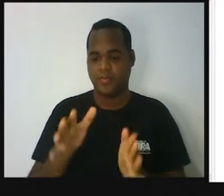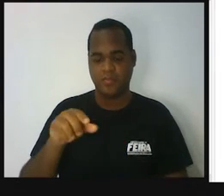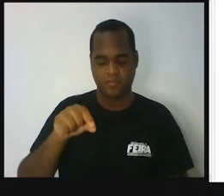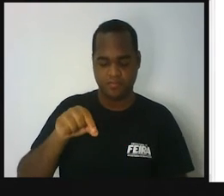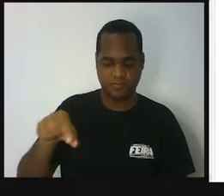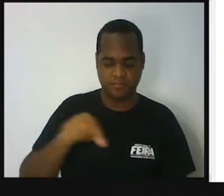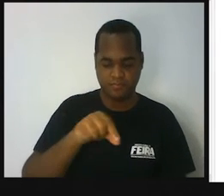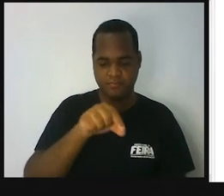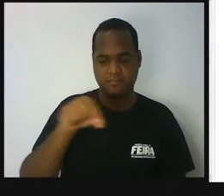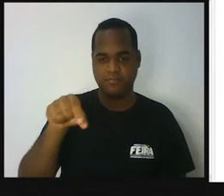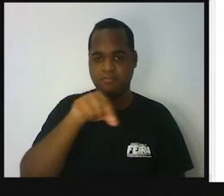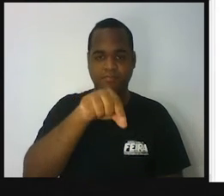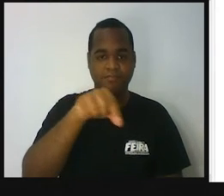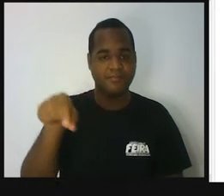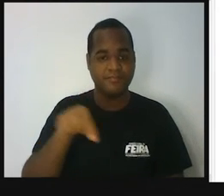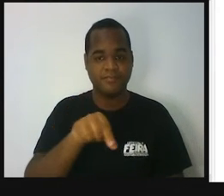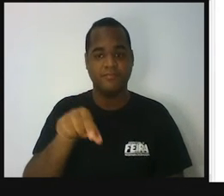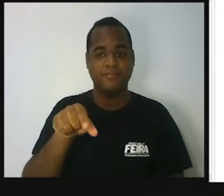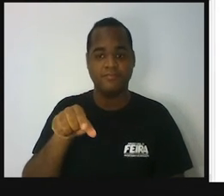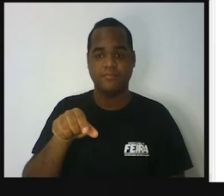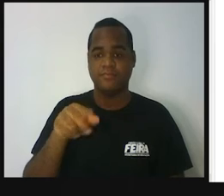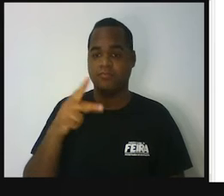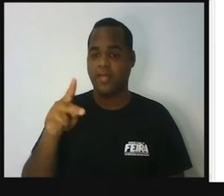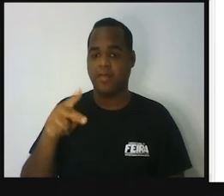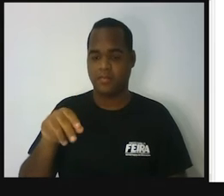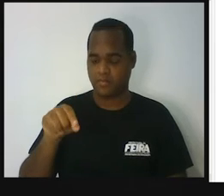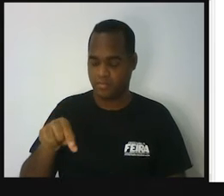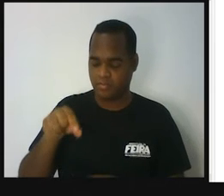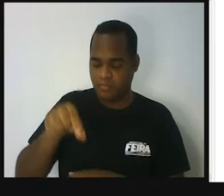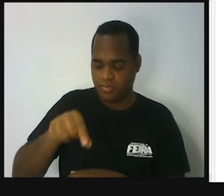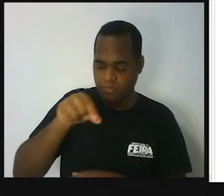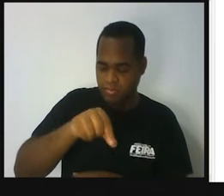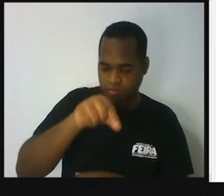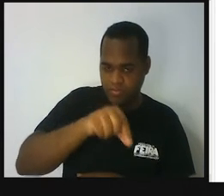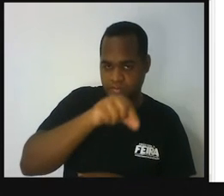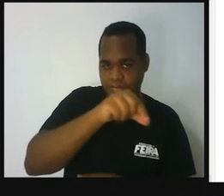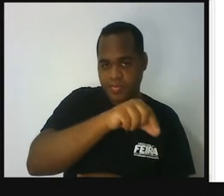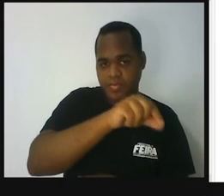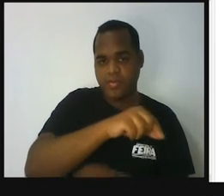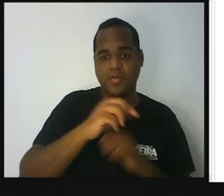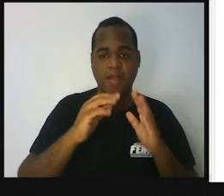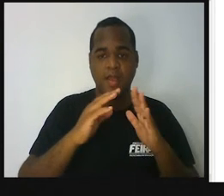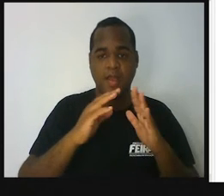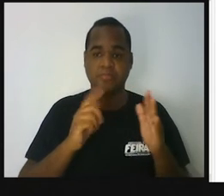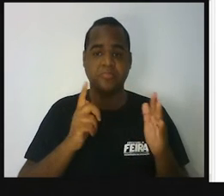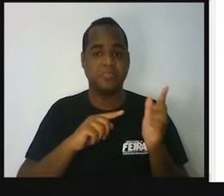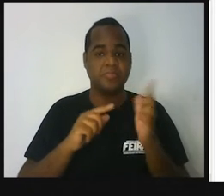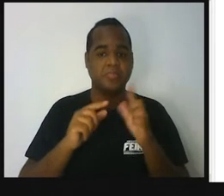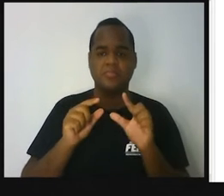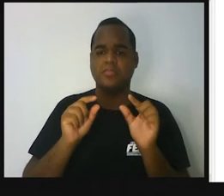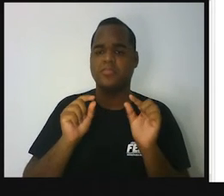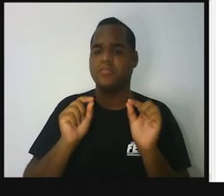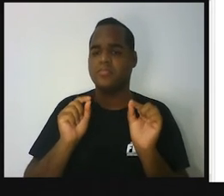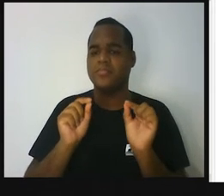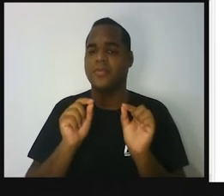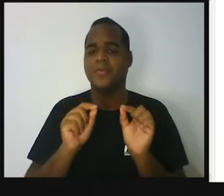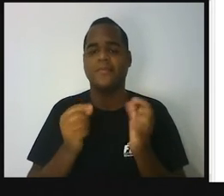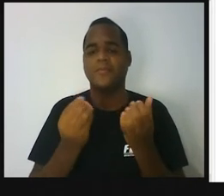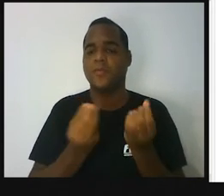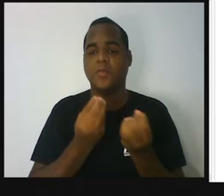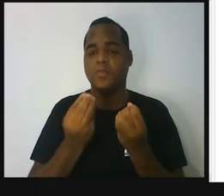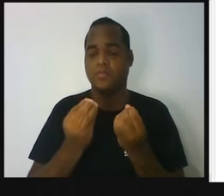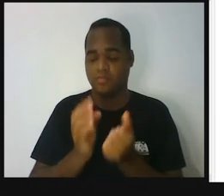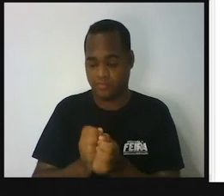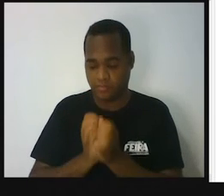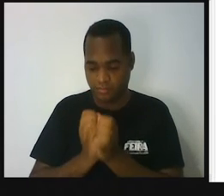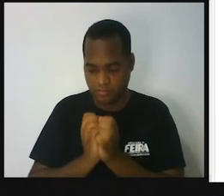no tabuleiro de acordo com a quantidade de casas indicadas na face voltada para cima. Como assim? Joga-se o